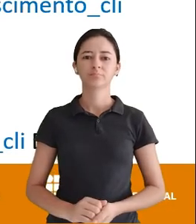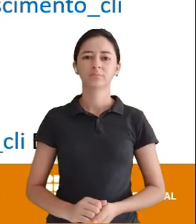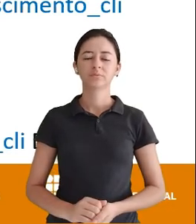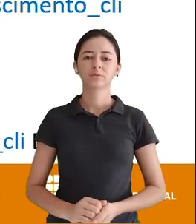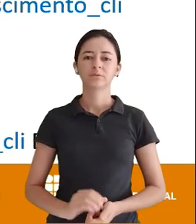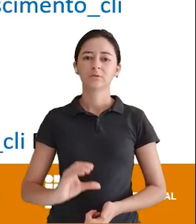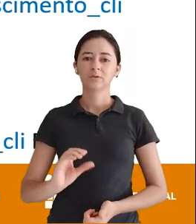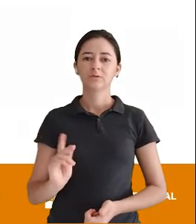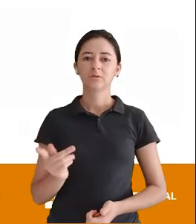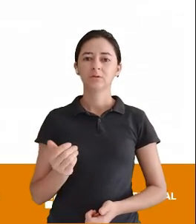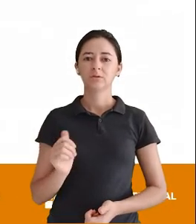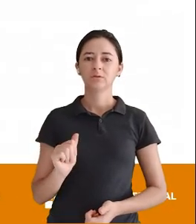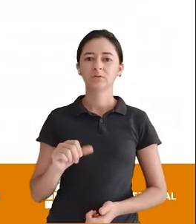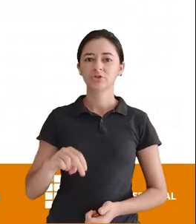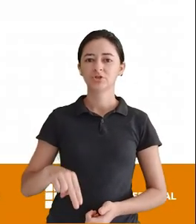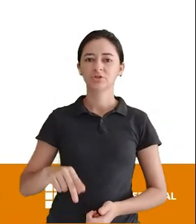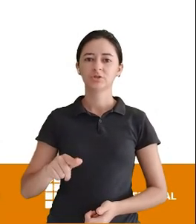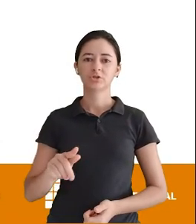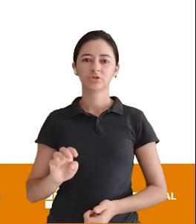Change Ok?